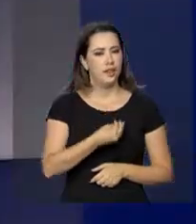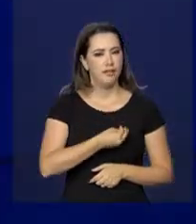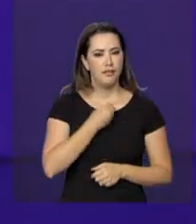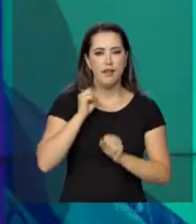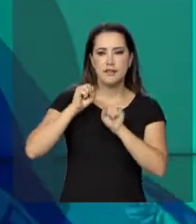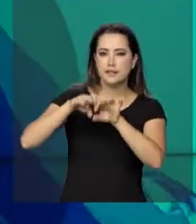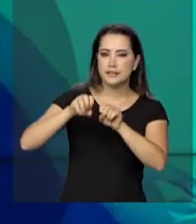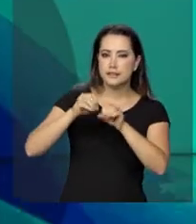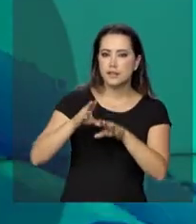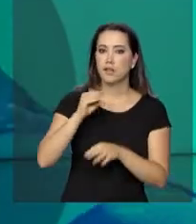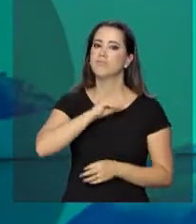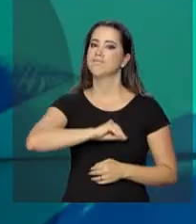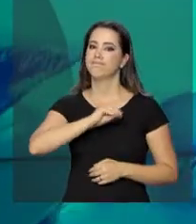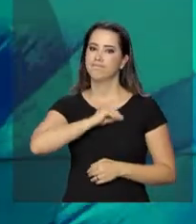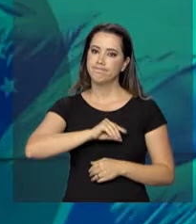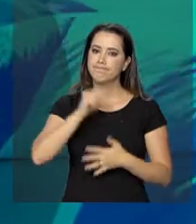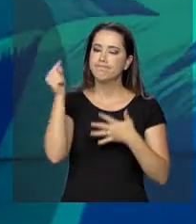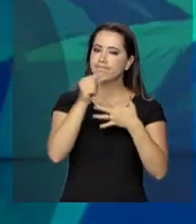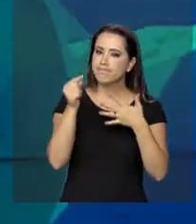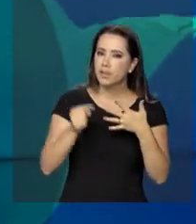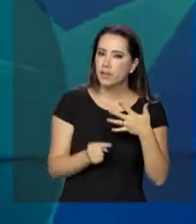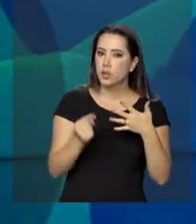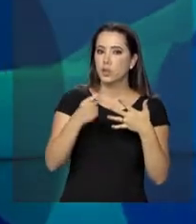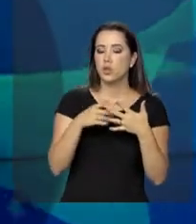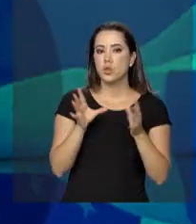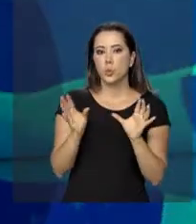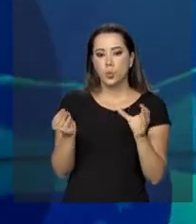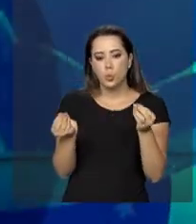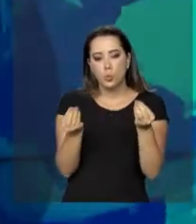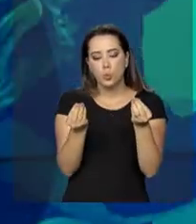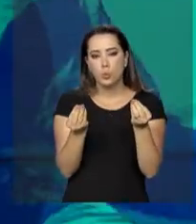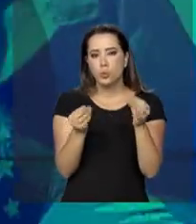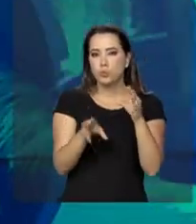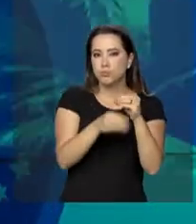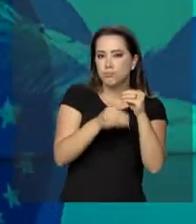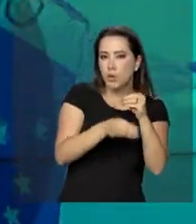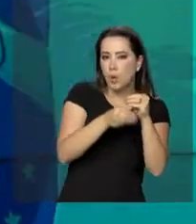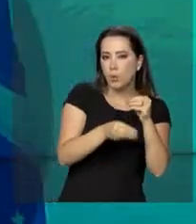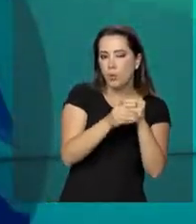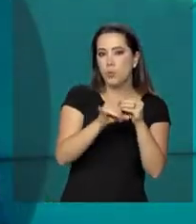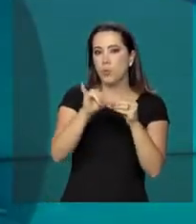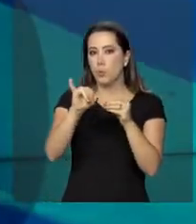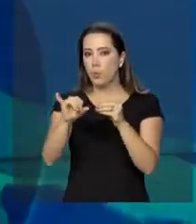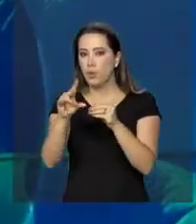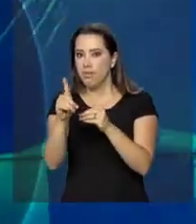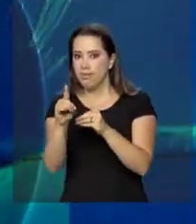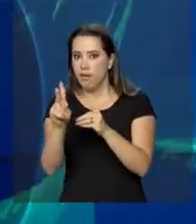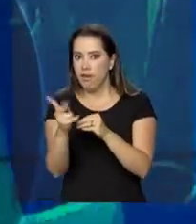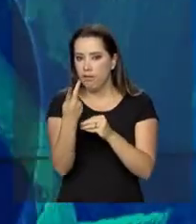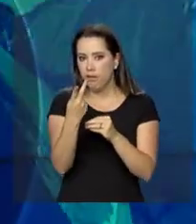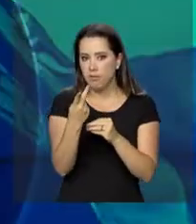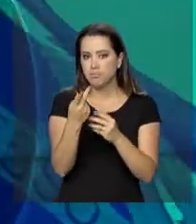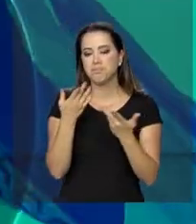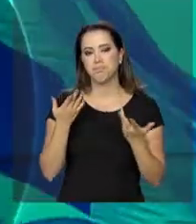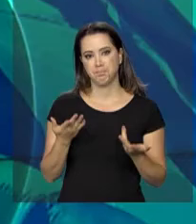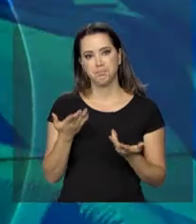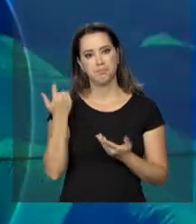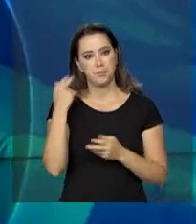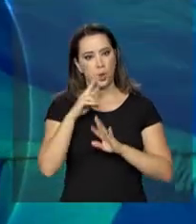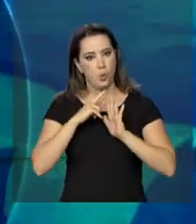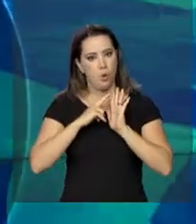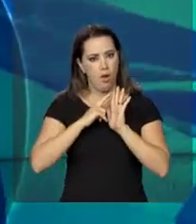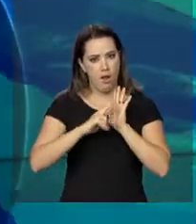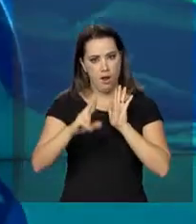de vida, educação e renda são alguns dos fatores que compõem o Índice de Desenvolvimento Humano, IDH. O último relatório